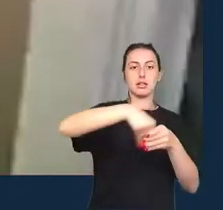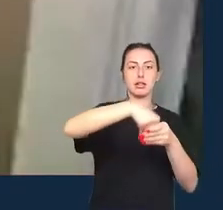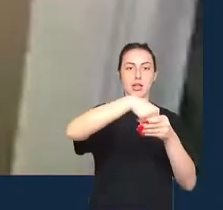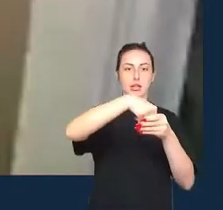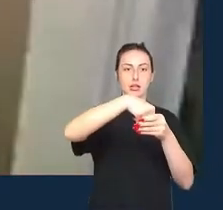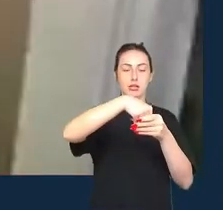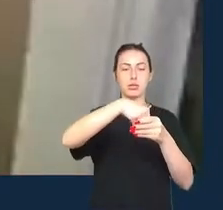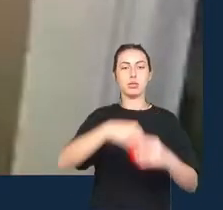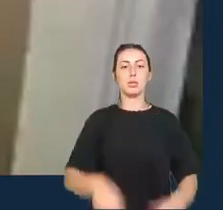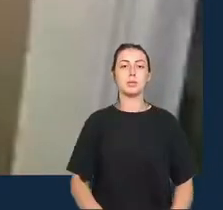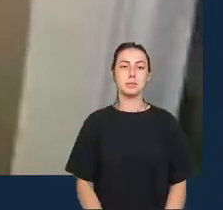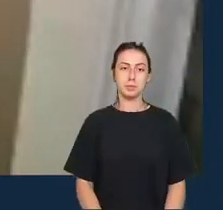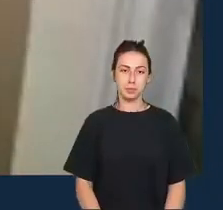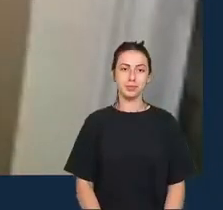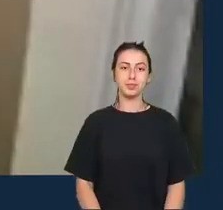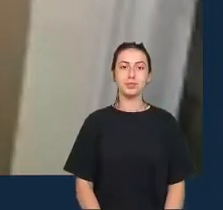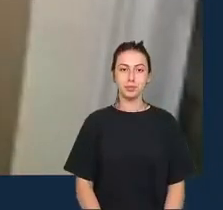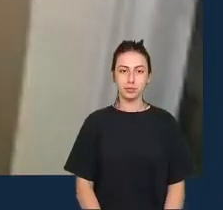redes frágeis